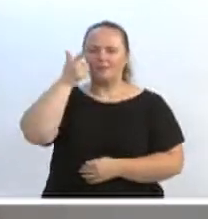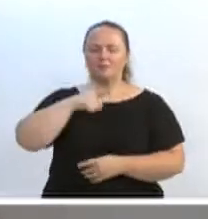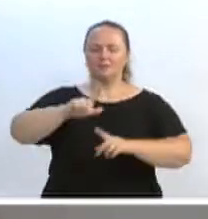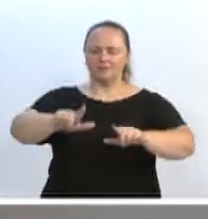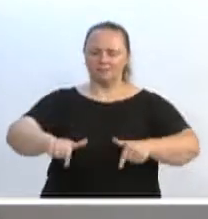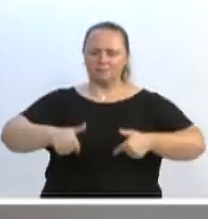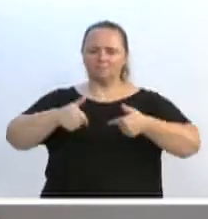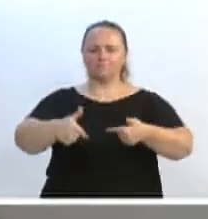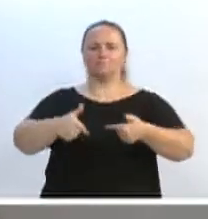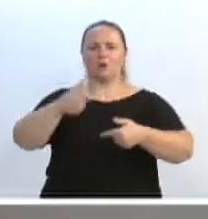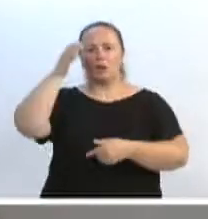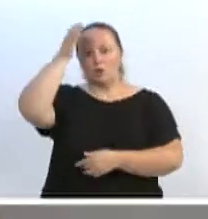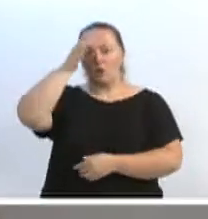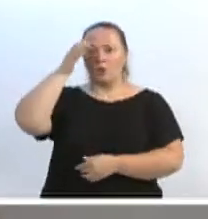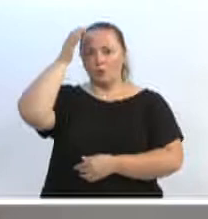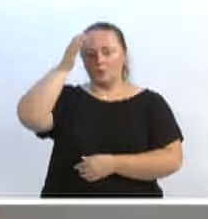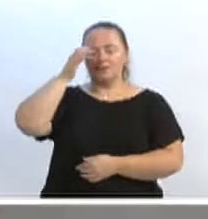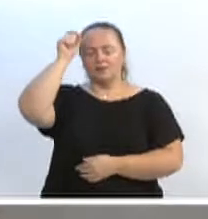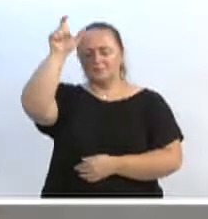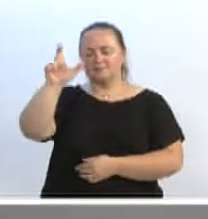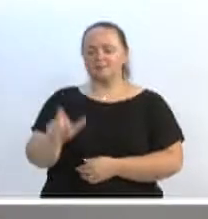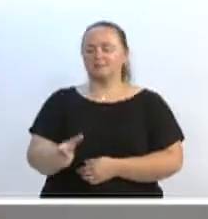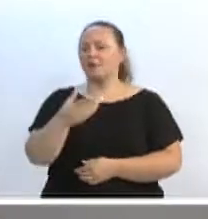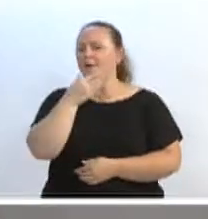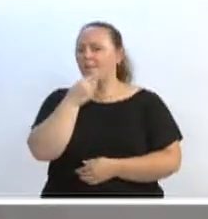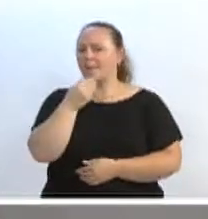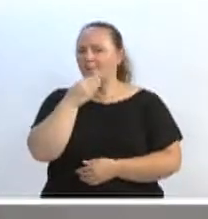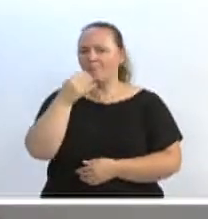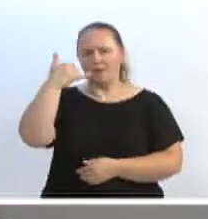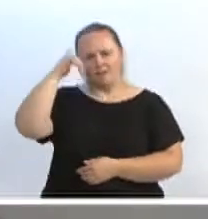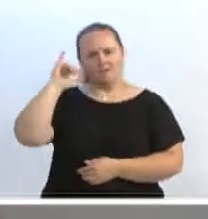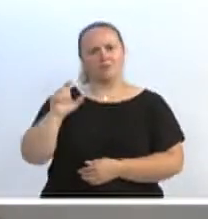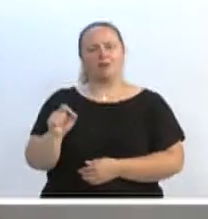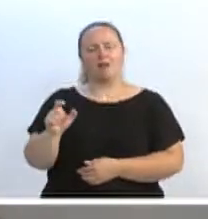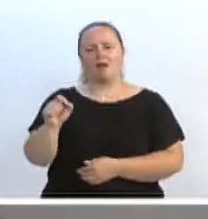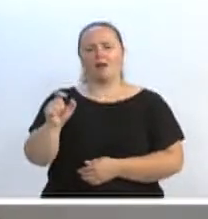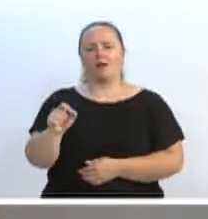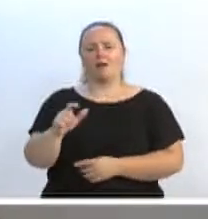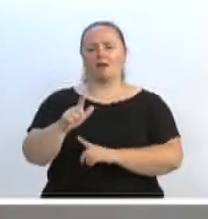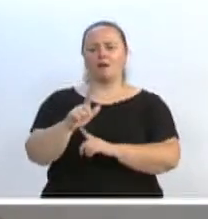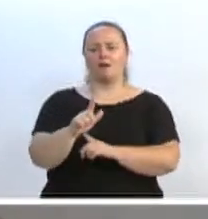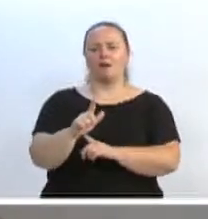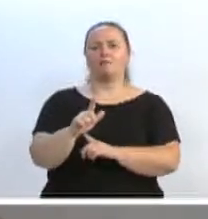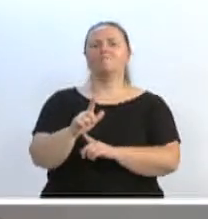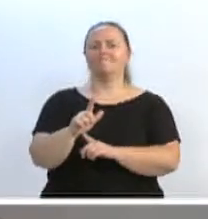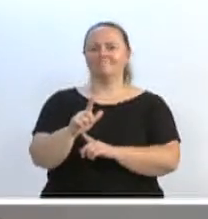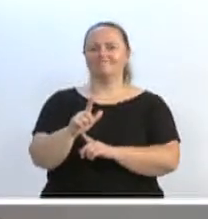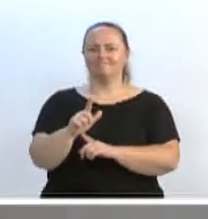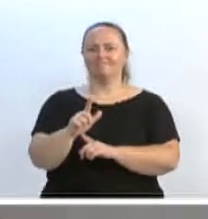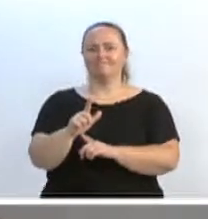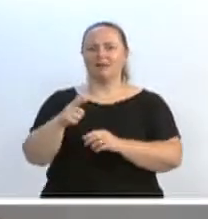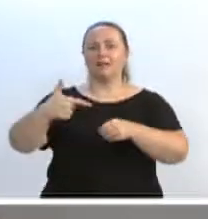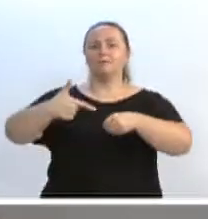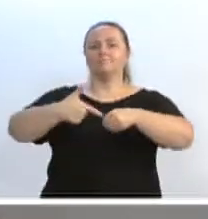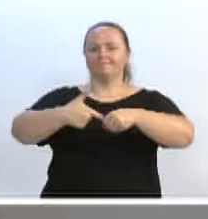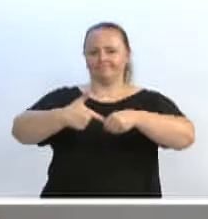conscientização com a saúde do homem e prevenção ao câncer de próstata e também os diabetes.